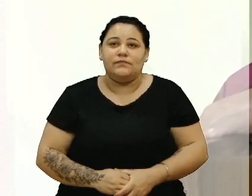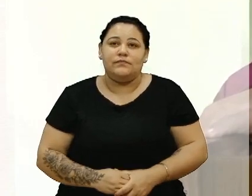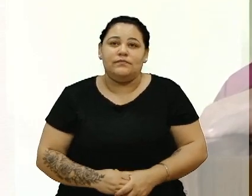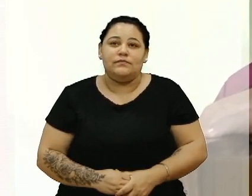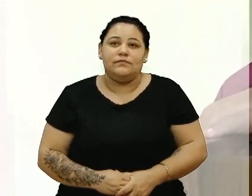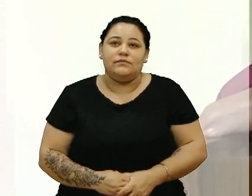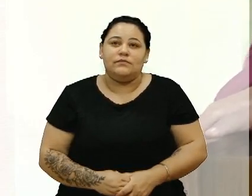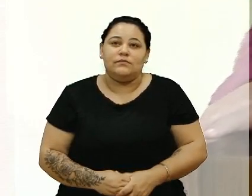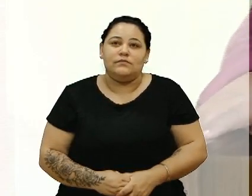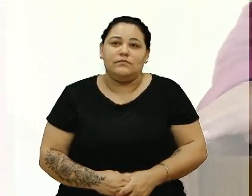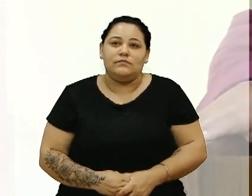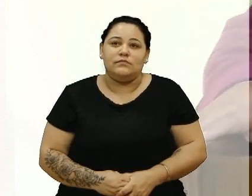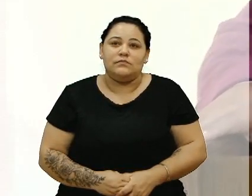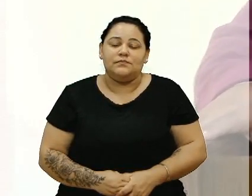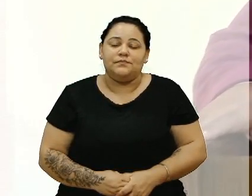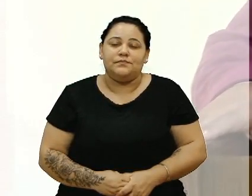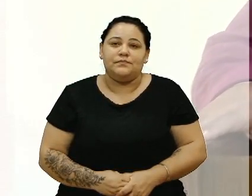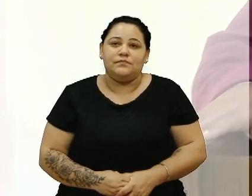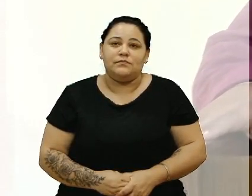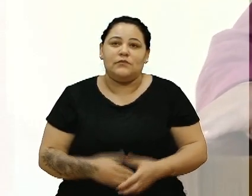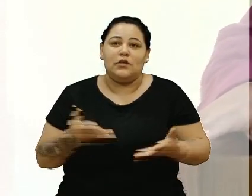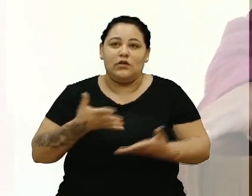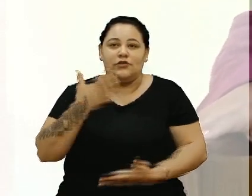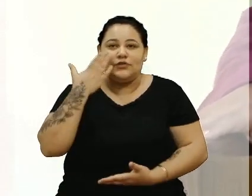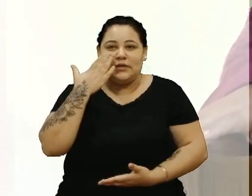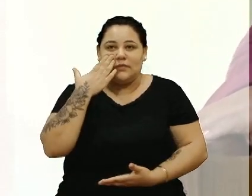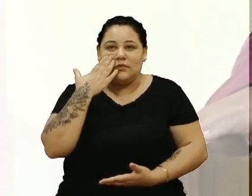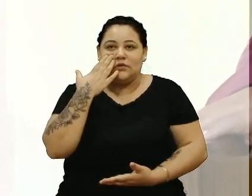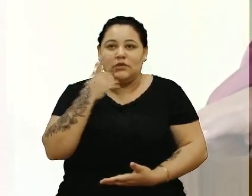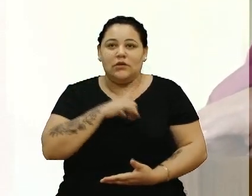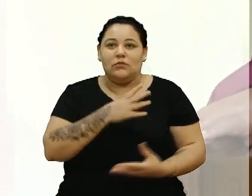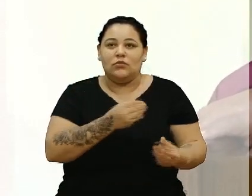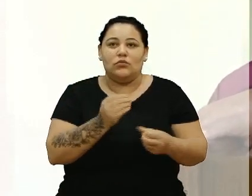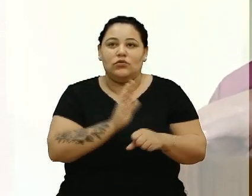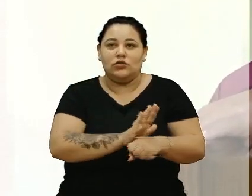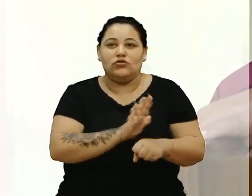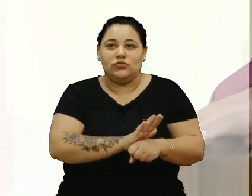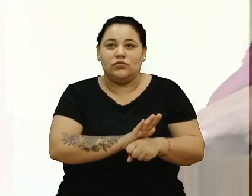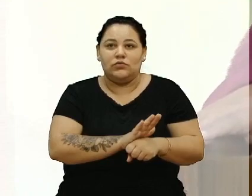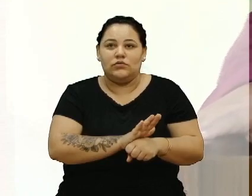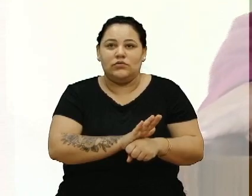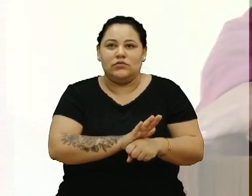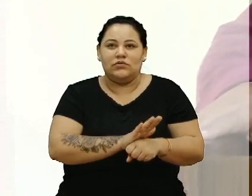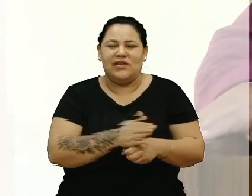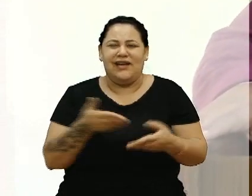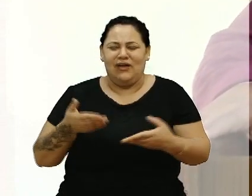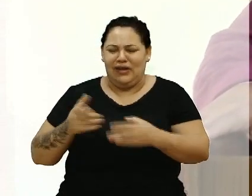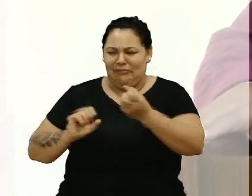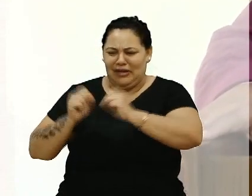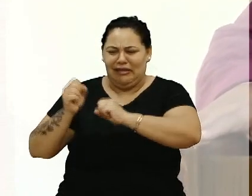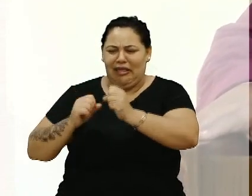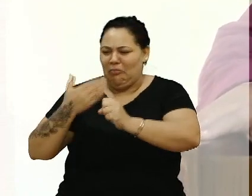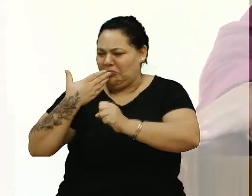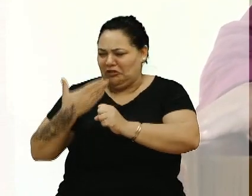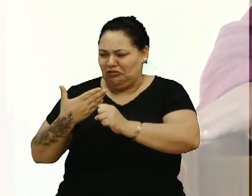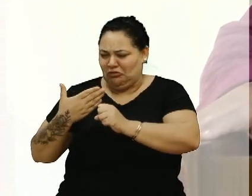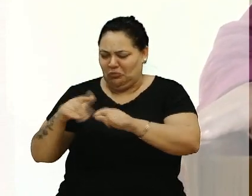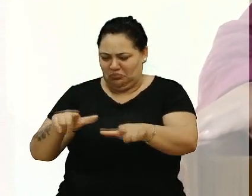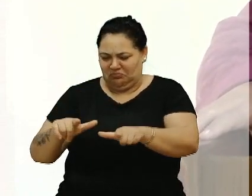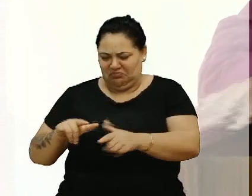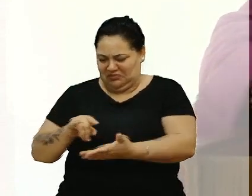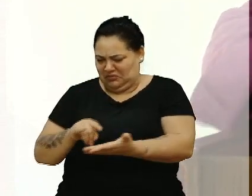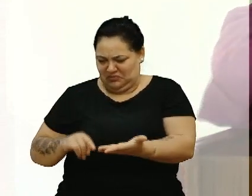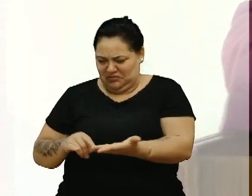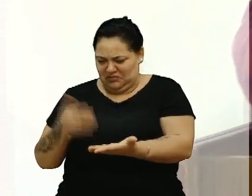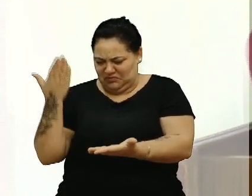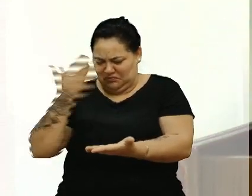Agora, gente sabe dos empresários que estão ajudando bastante. Agora, empresários pedindo um laudo, pedindo um laudo para as pessoas,